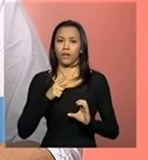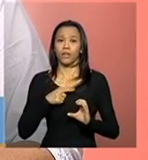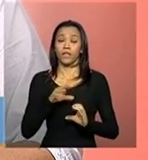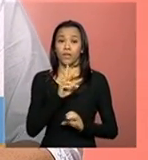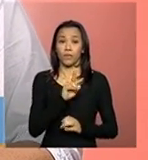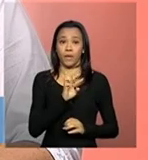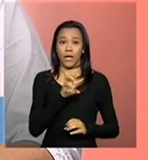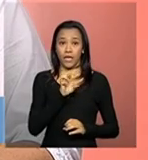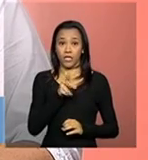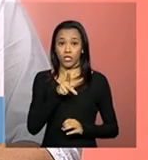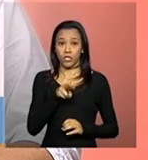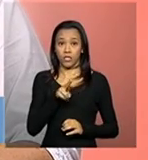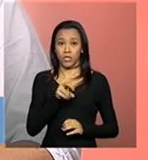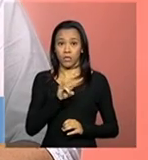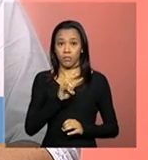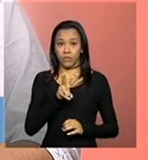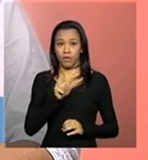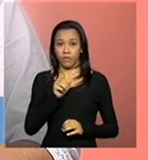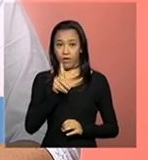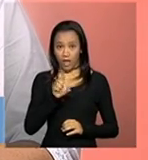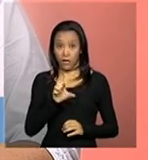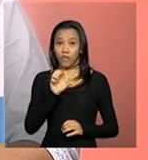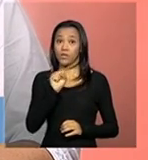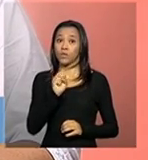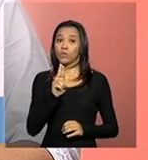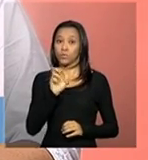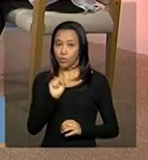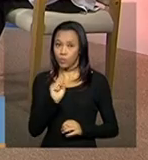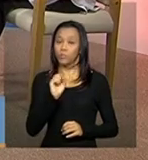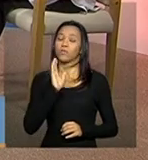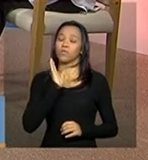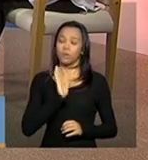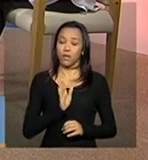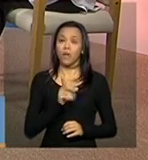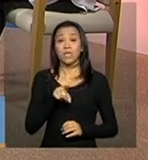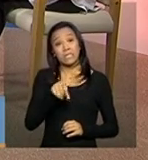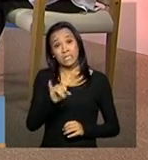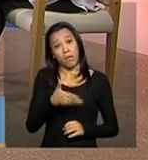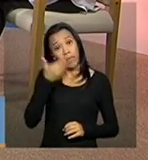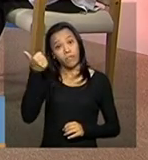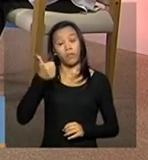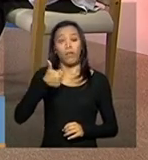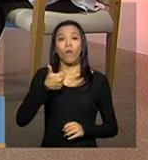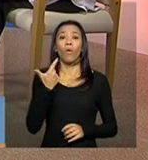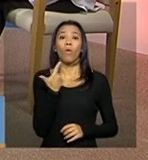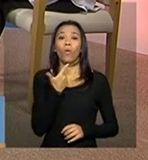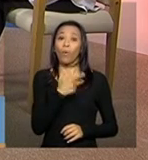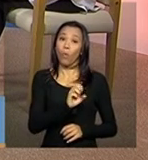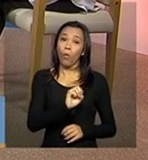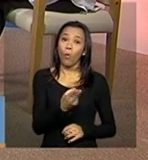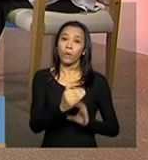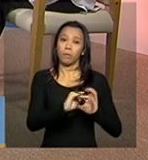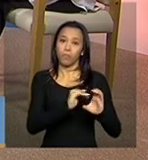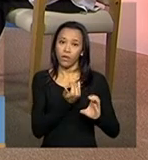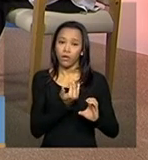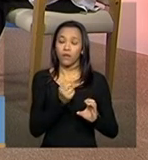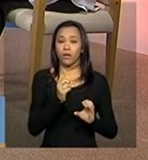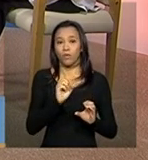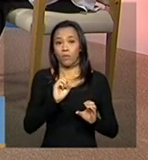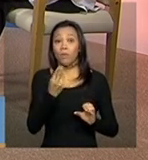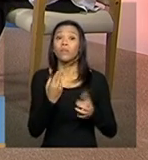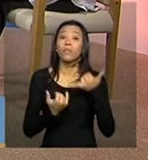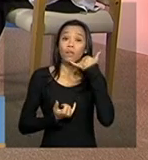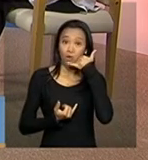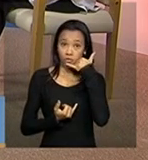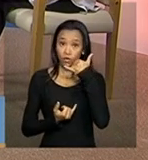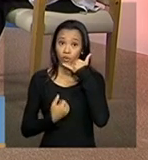redeprivadasuas, arroba mds.gov.br. Se ela preferir, ela pode indicar no e-mail um telefone, que a gente possa entrar